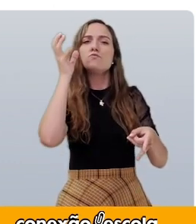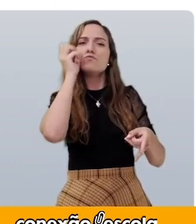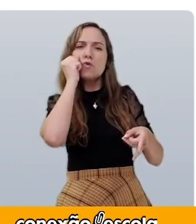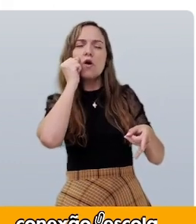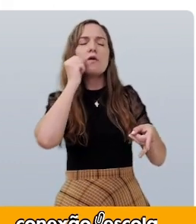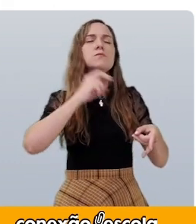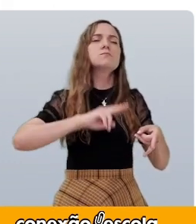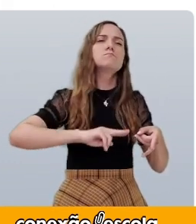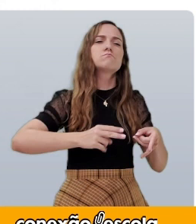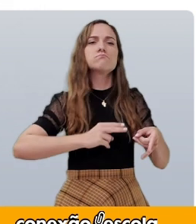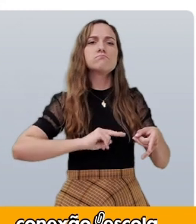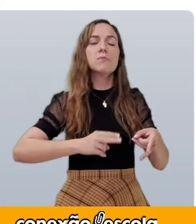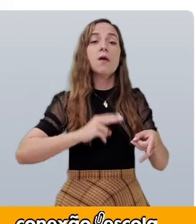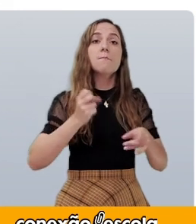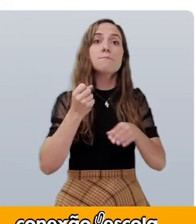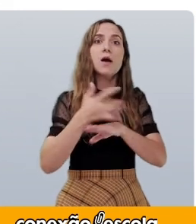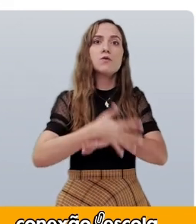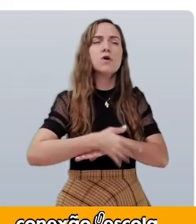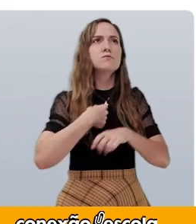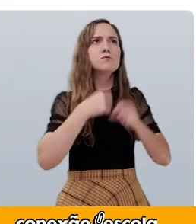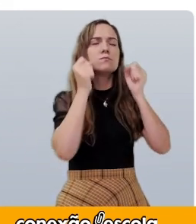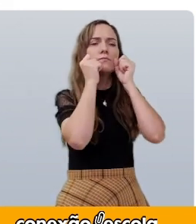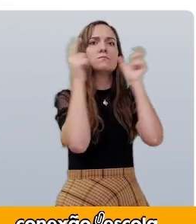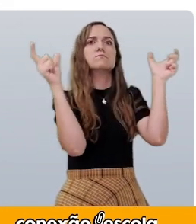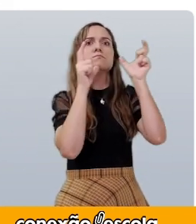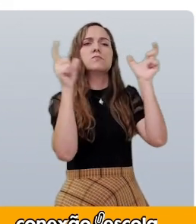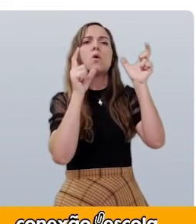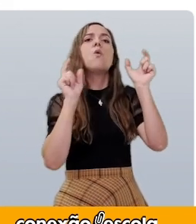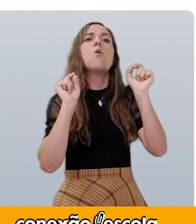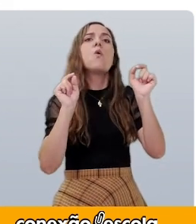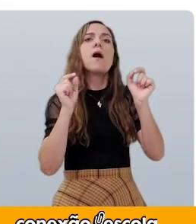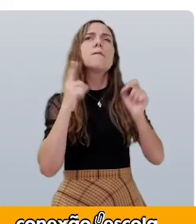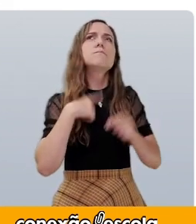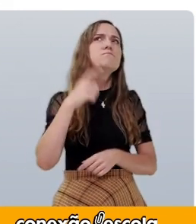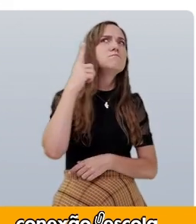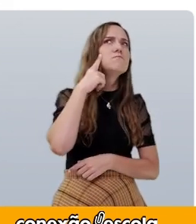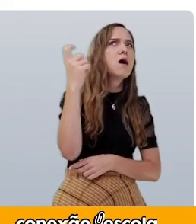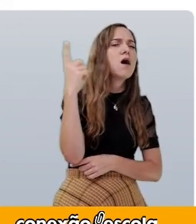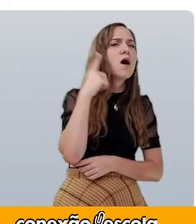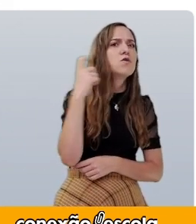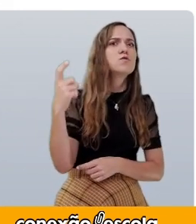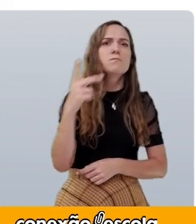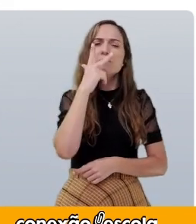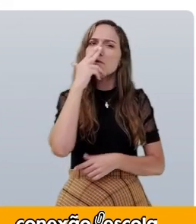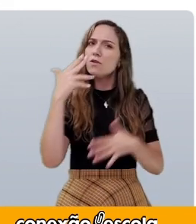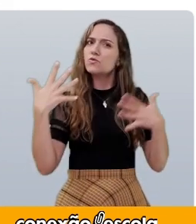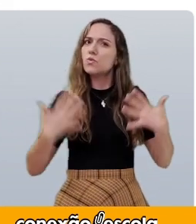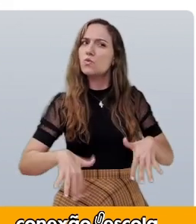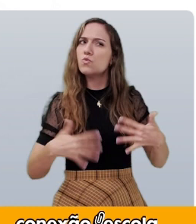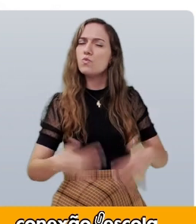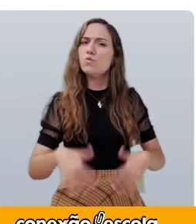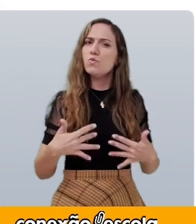madrugada, acordou com uma voz cavernosa.